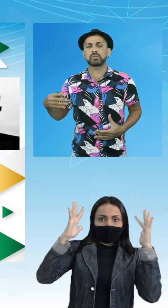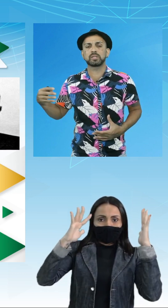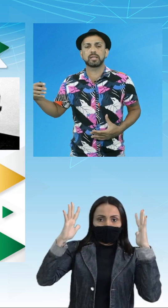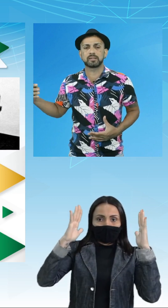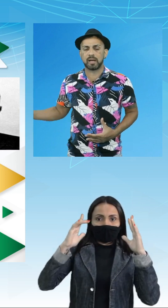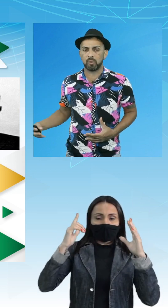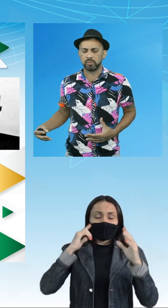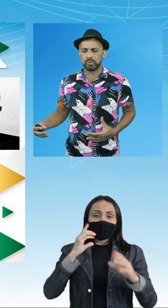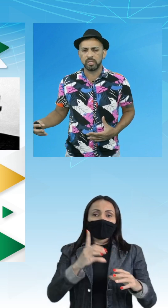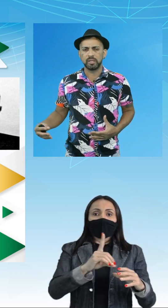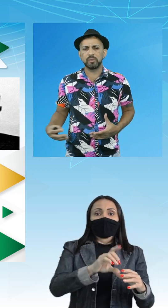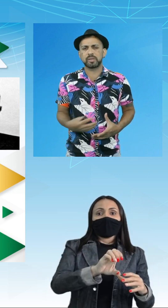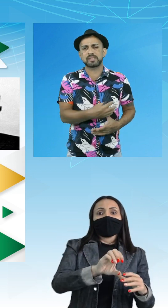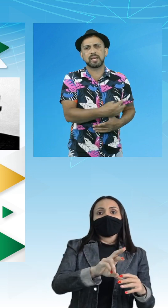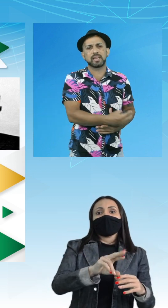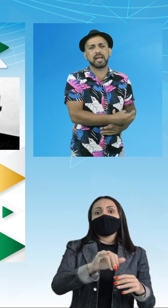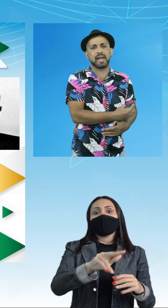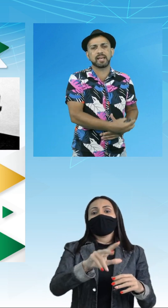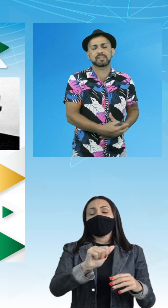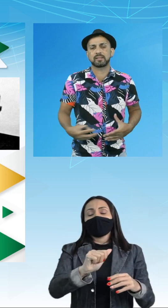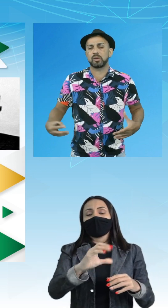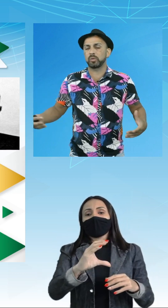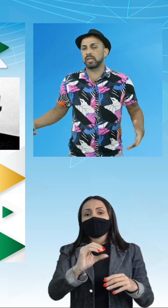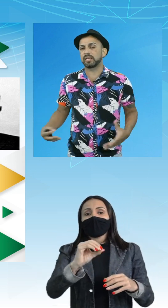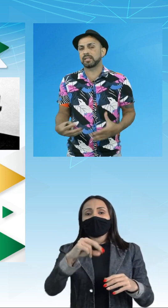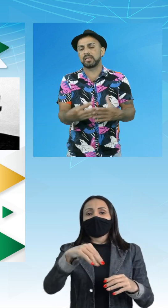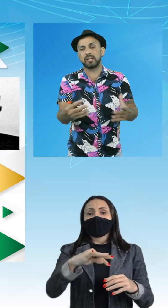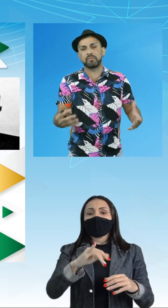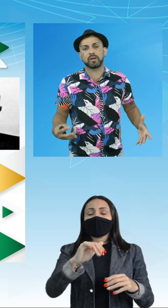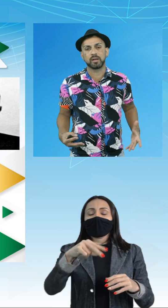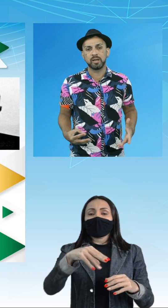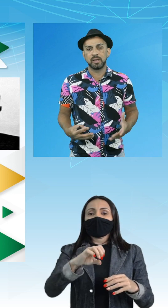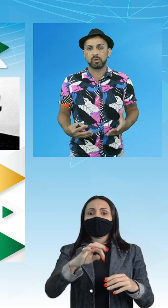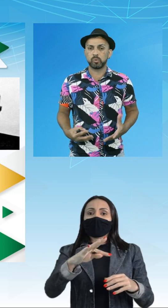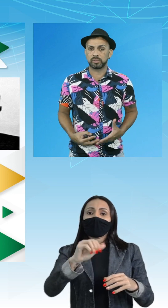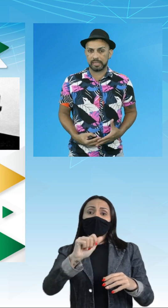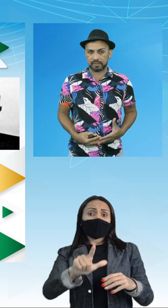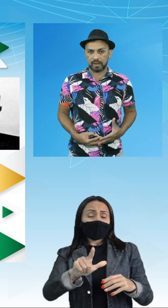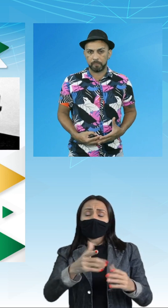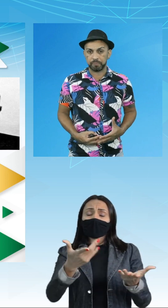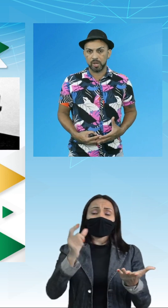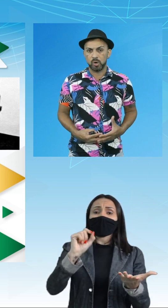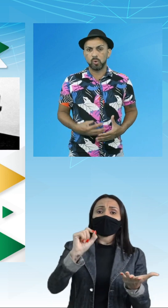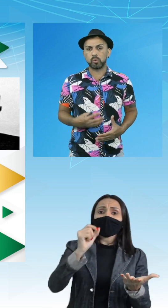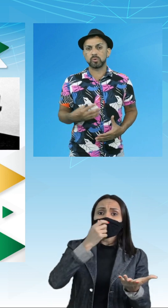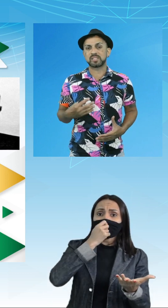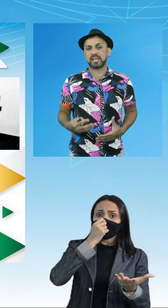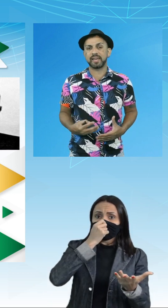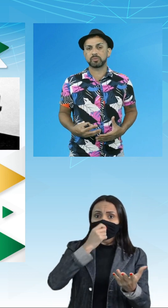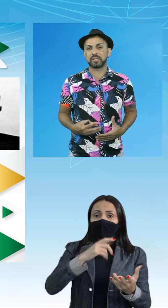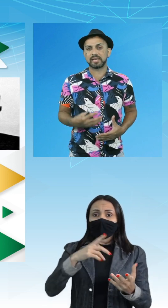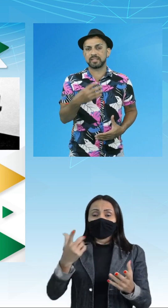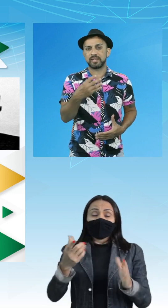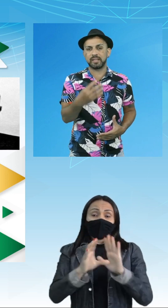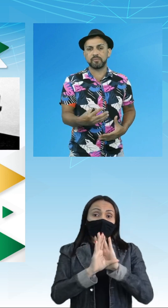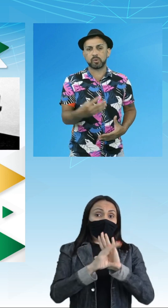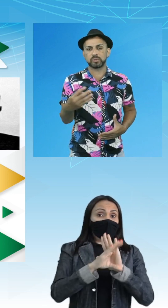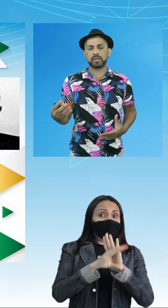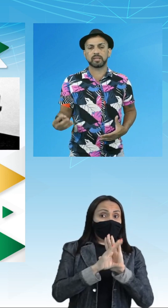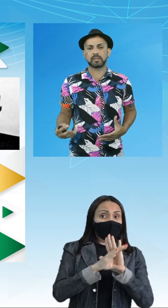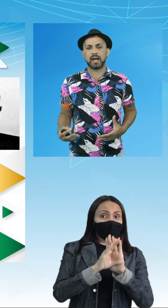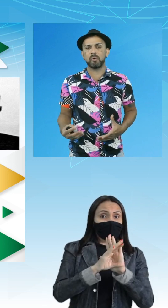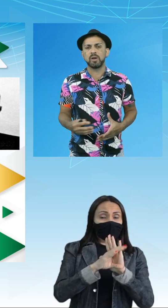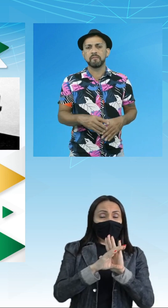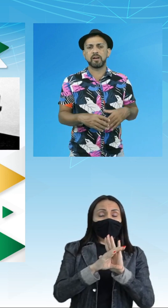continental. E o que seria essa teoria da deriva continental? O conceito dessa deriva